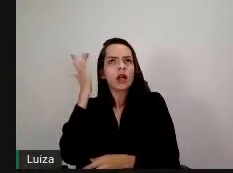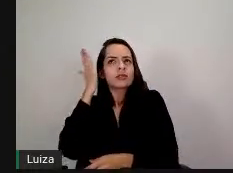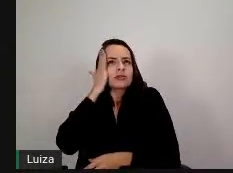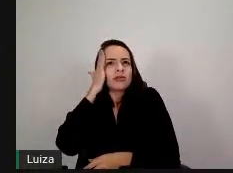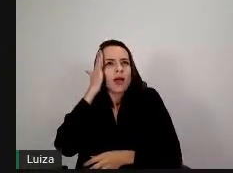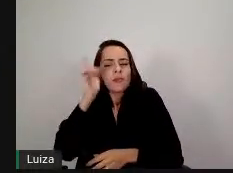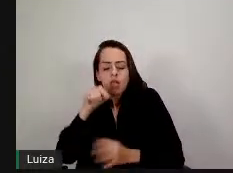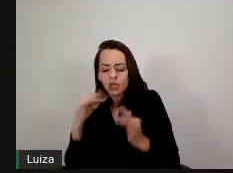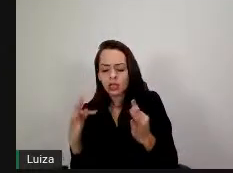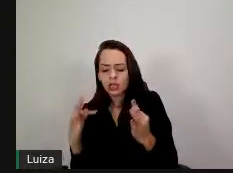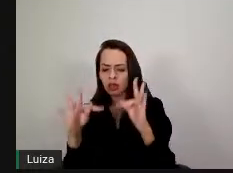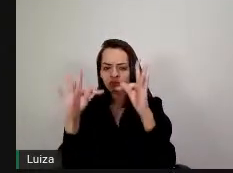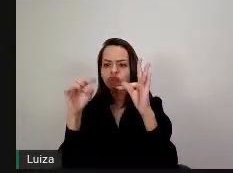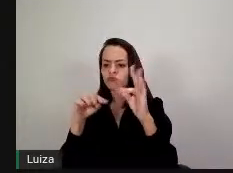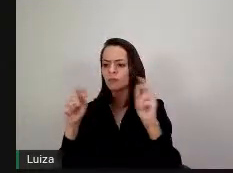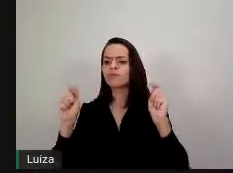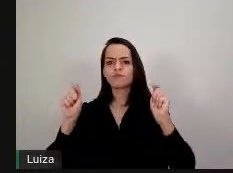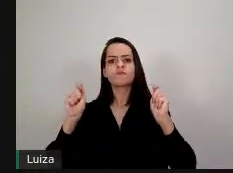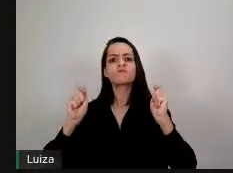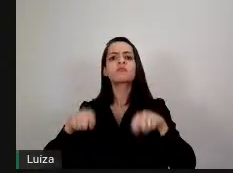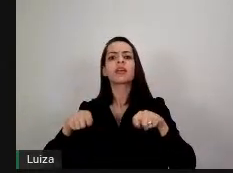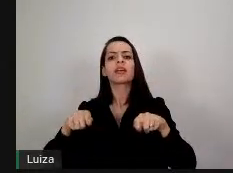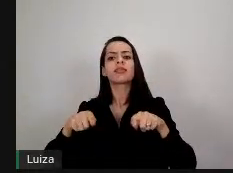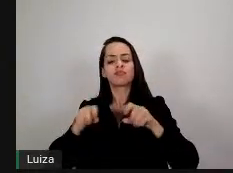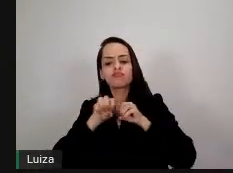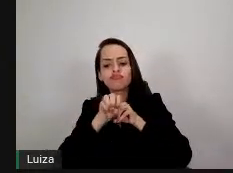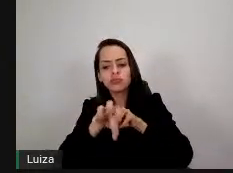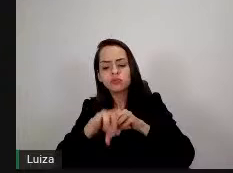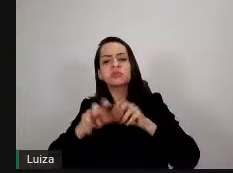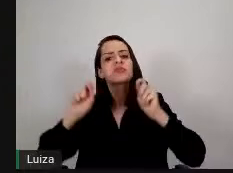tecnologia em prol da educação.